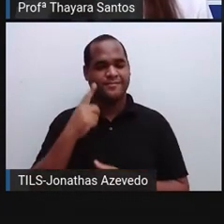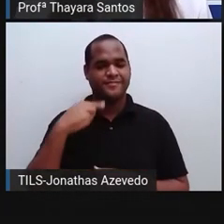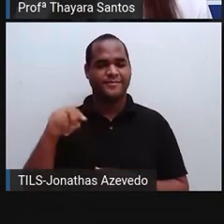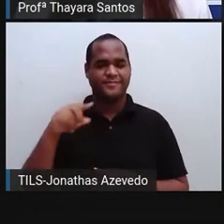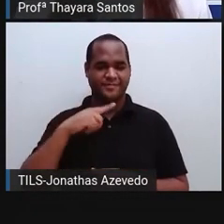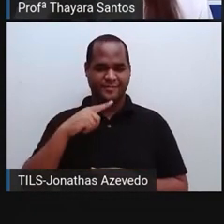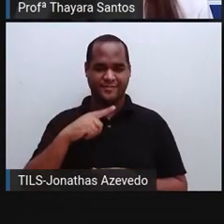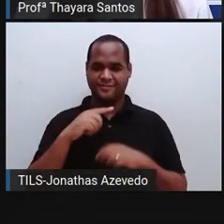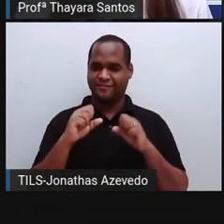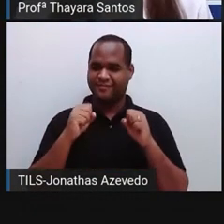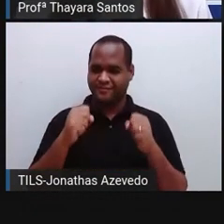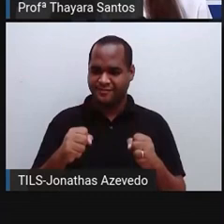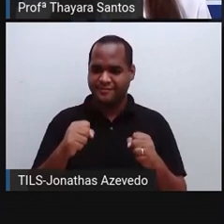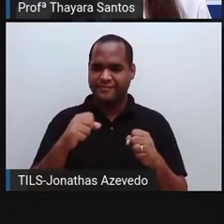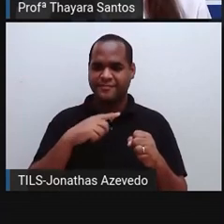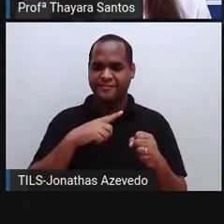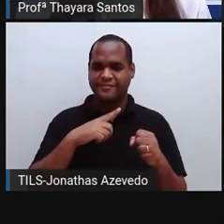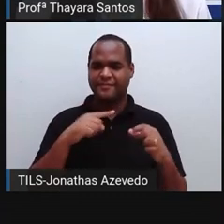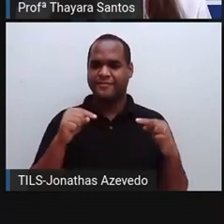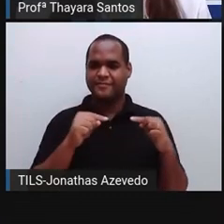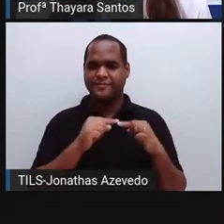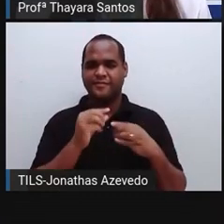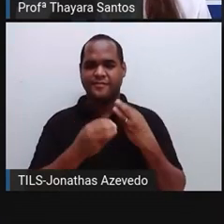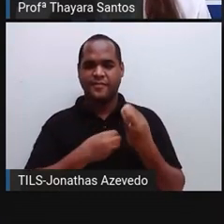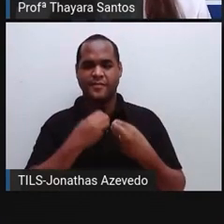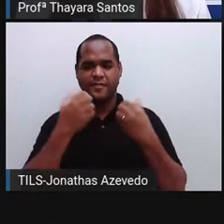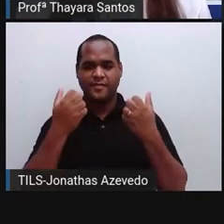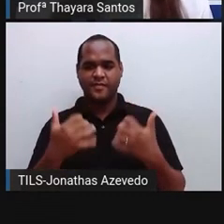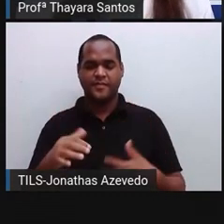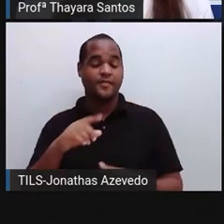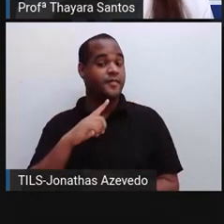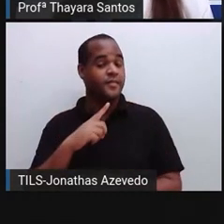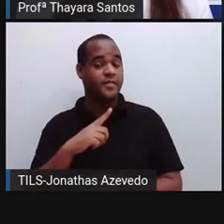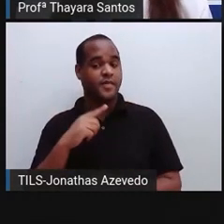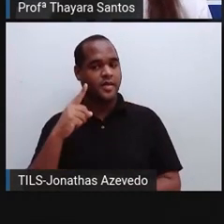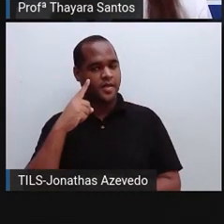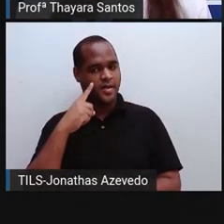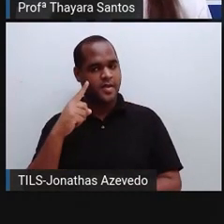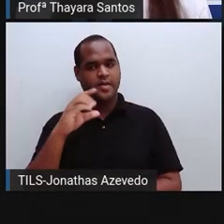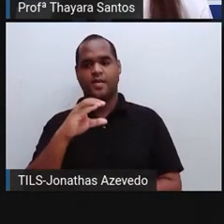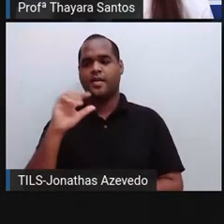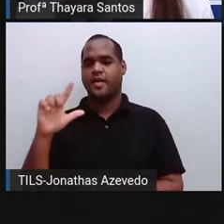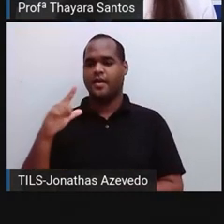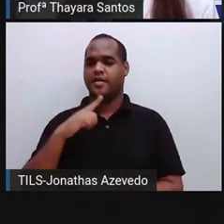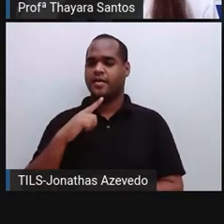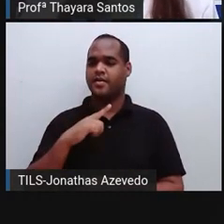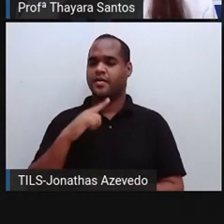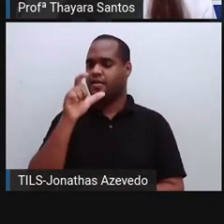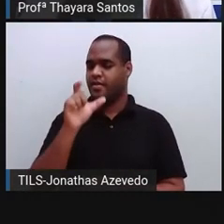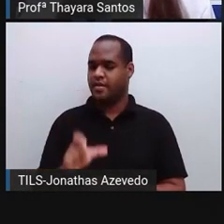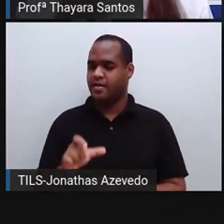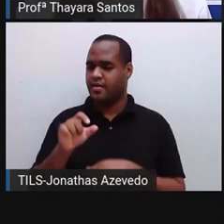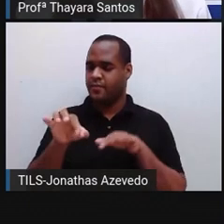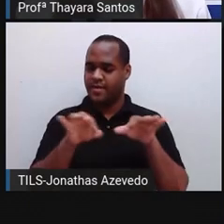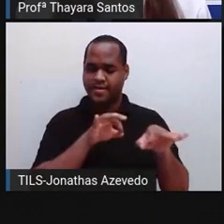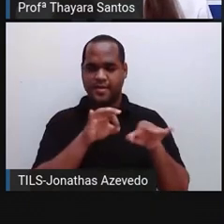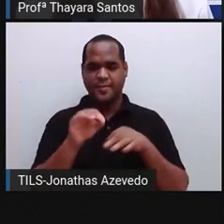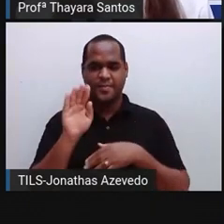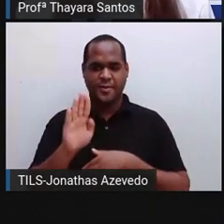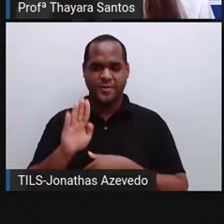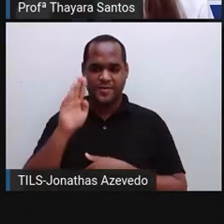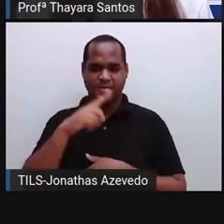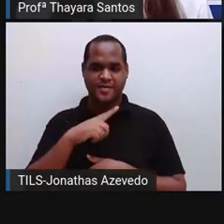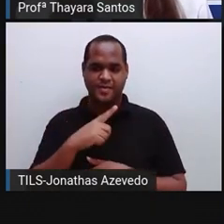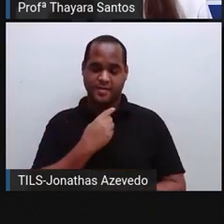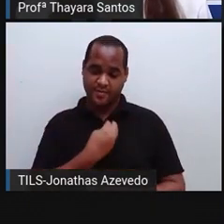a gente já estudou que os seres vivos, eles são classificados em alguns níveis, que a gente chama de níveis de organização biológica dos seres vivos.